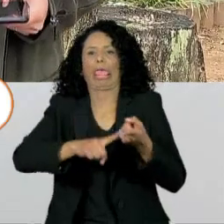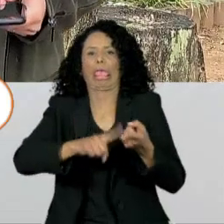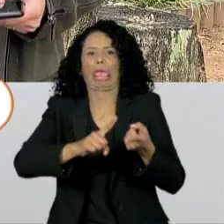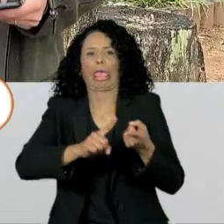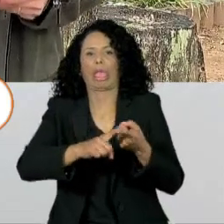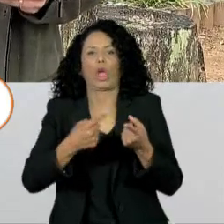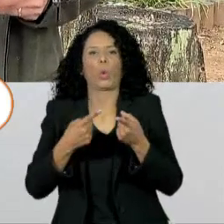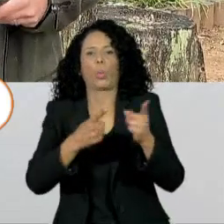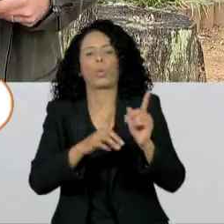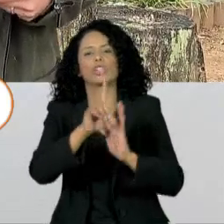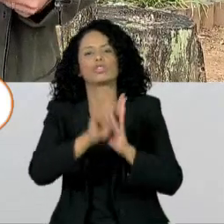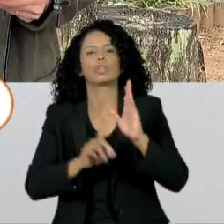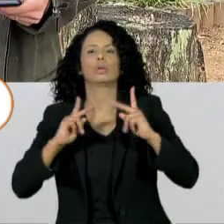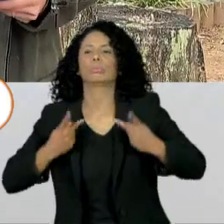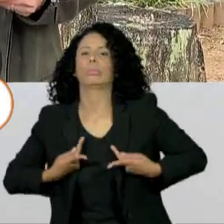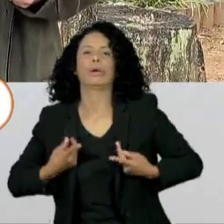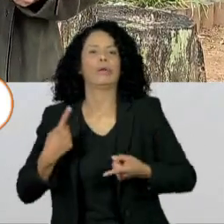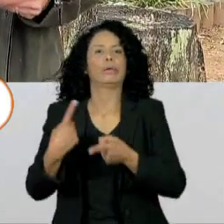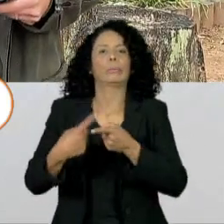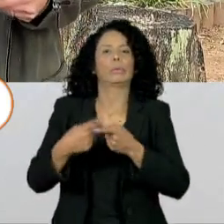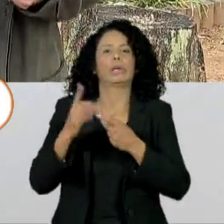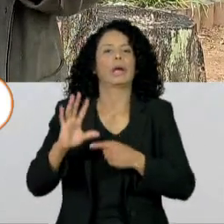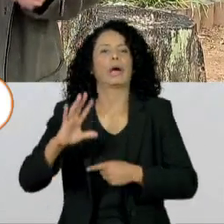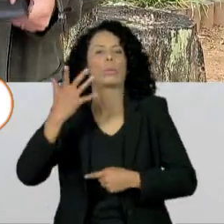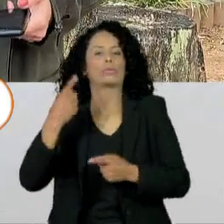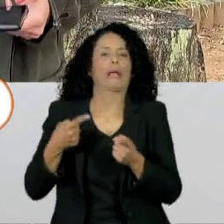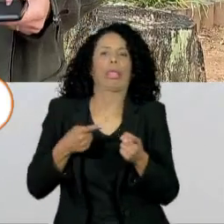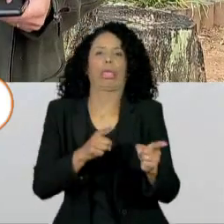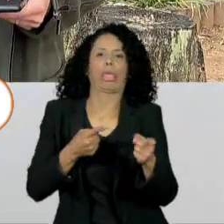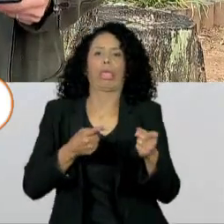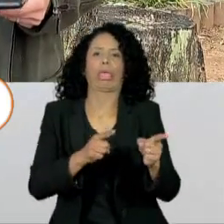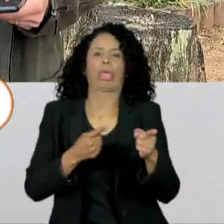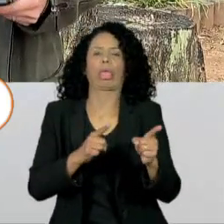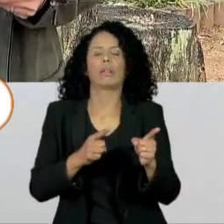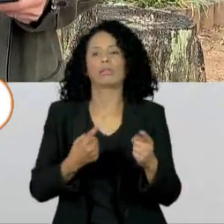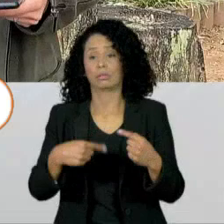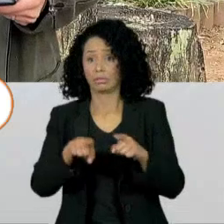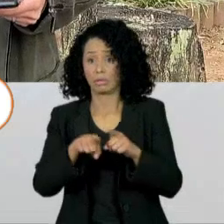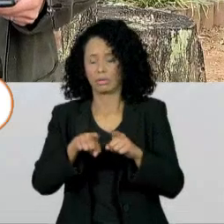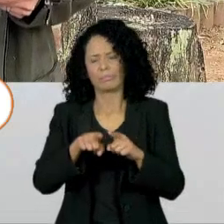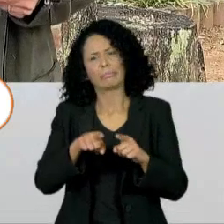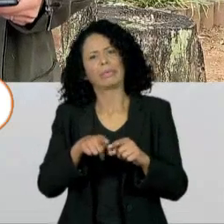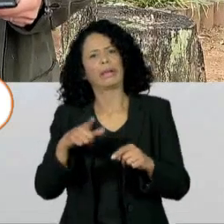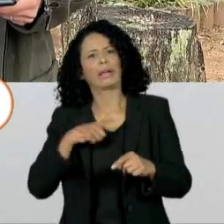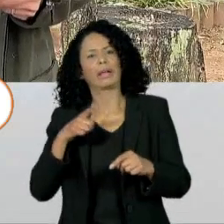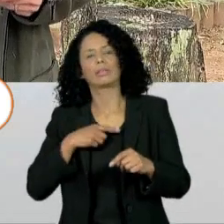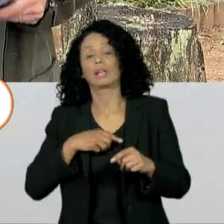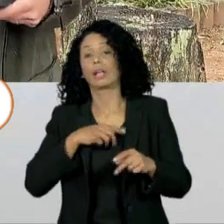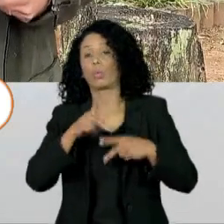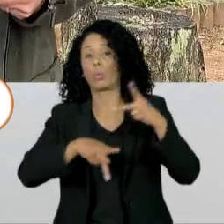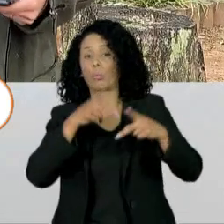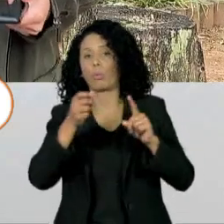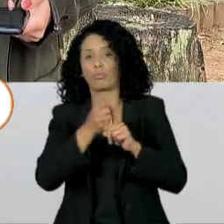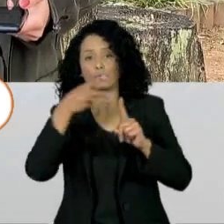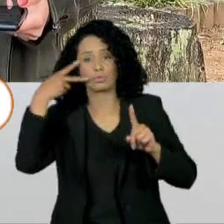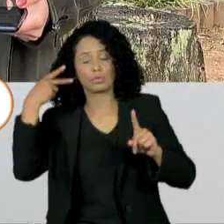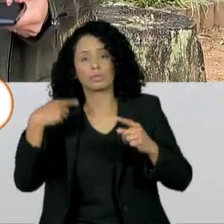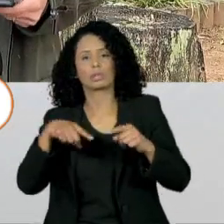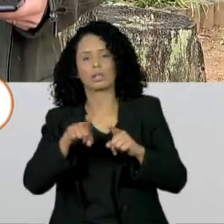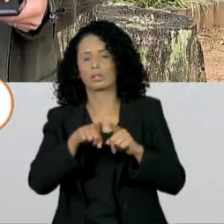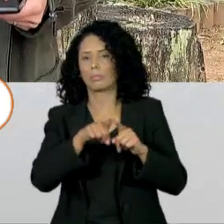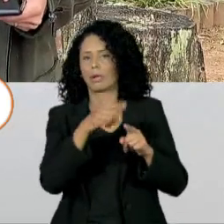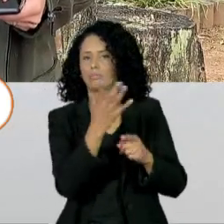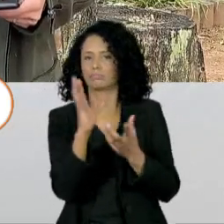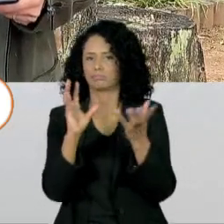dos direitos humanos, por que estão ocorrendo esses ataques também a povos indígenas e a povos da floresta. Na semana que